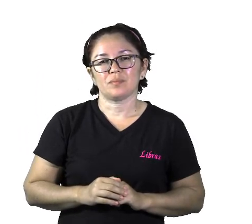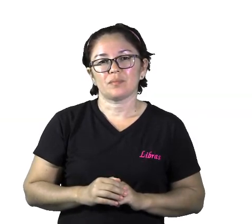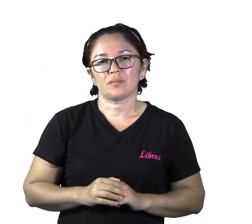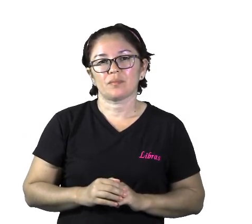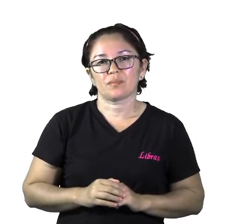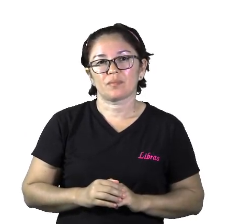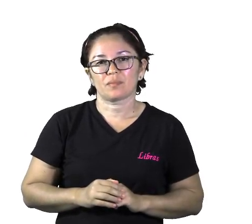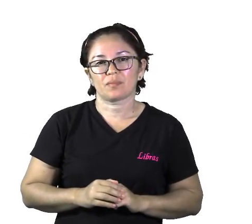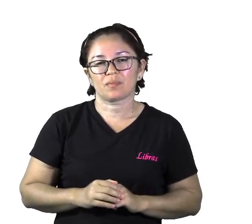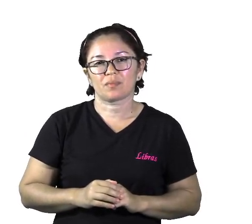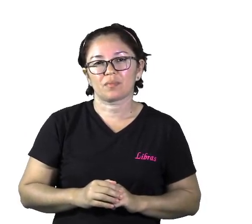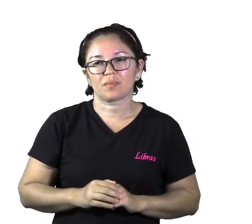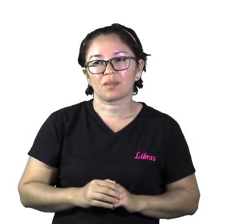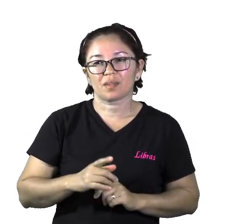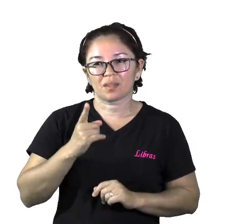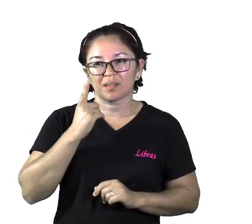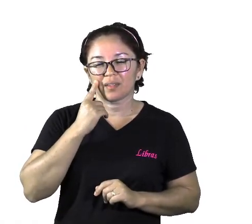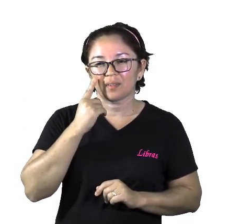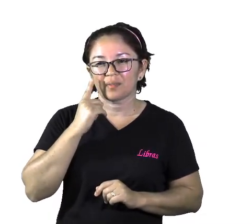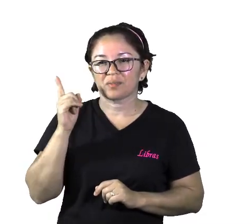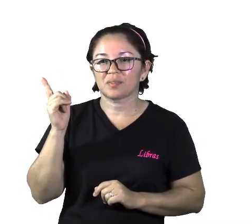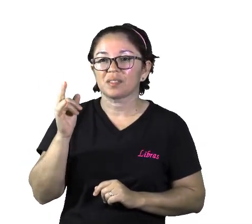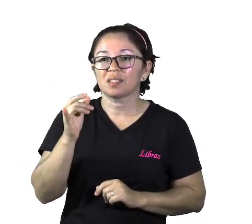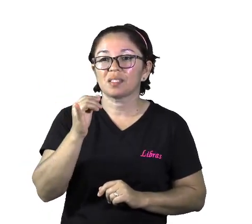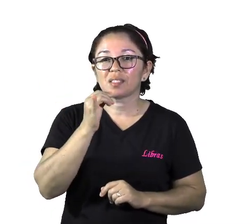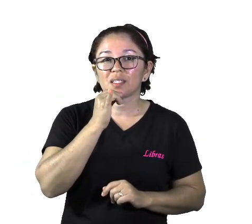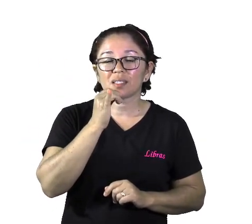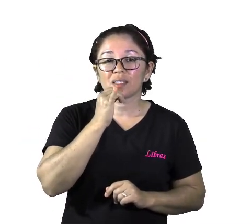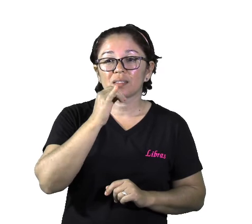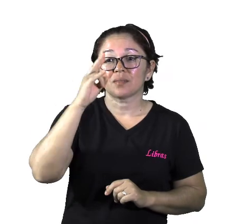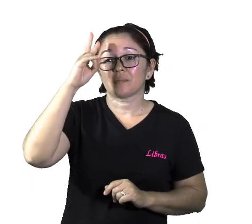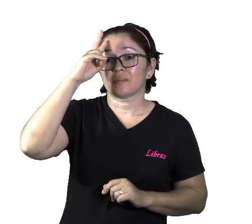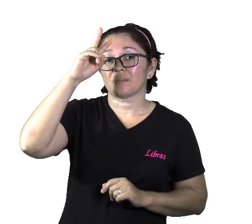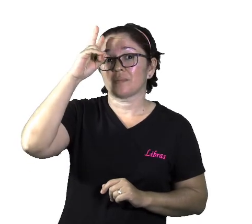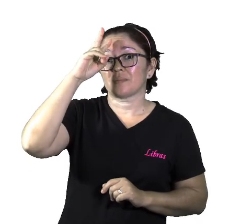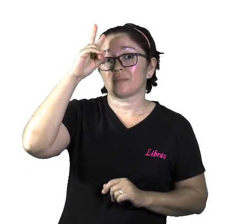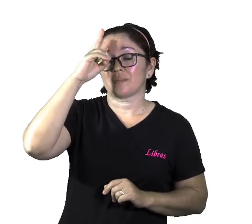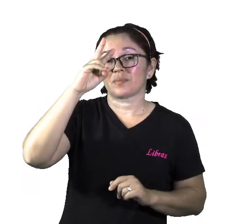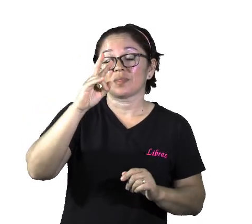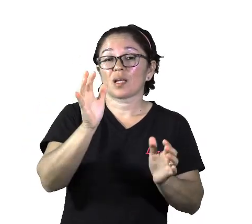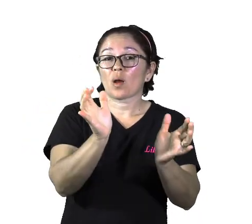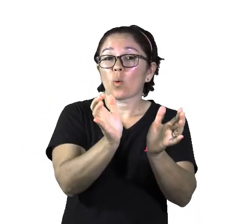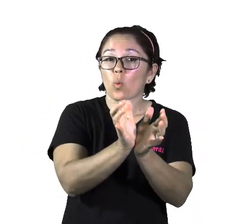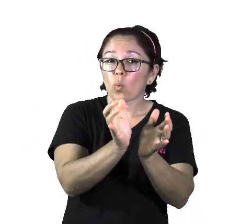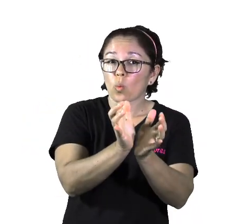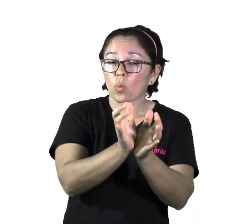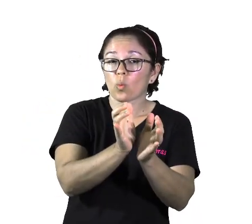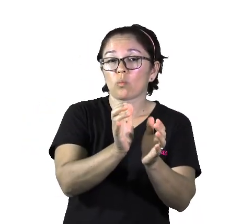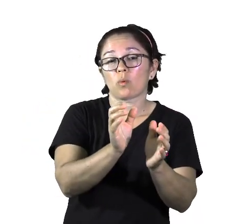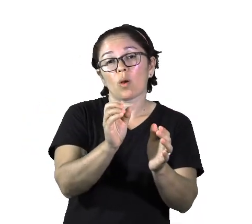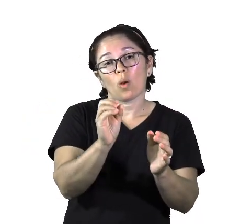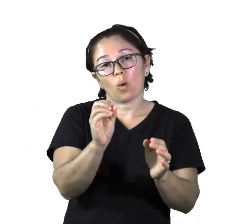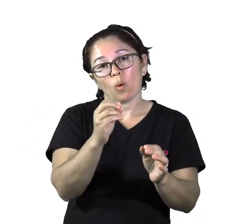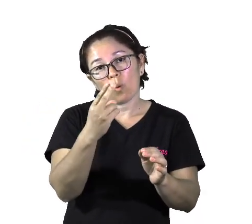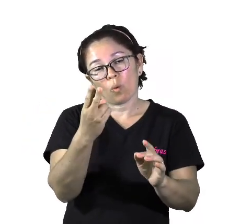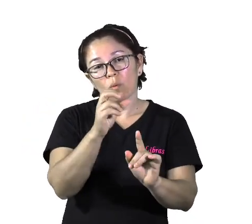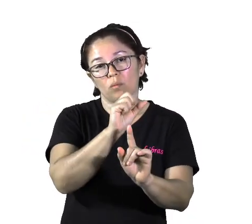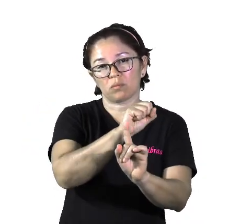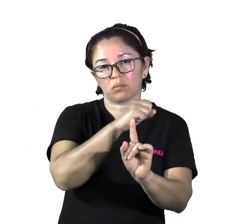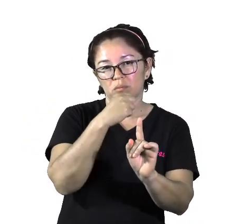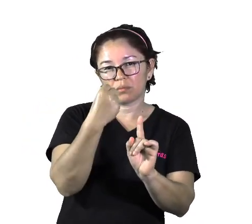Aqui, meninos, eu coloquei também um exemplo de memória coletiva e social. A gente tem aí a